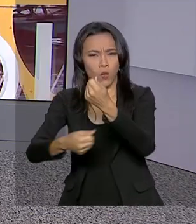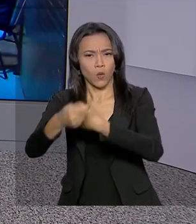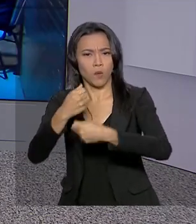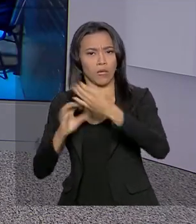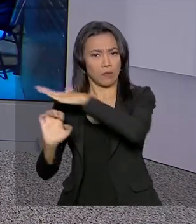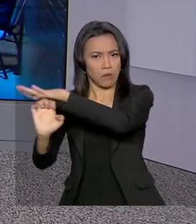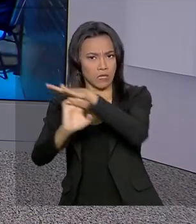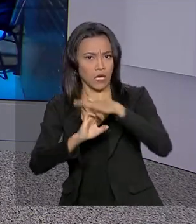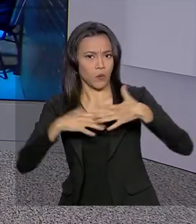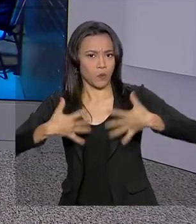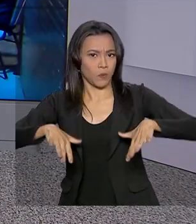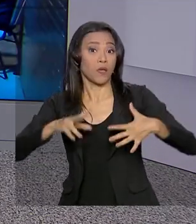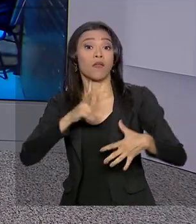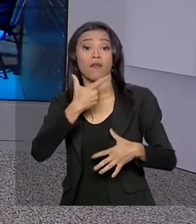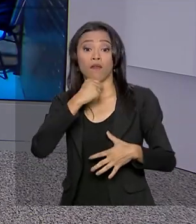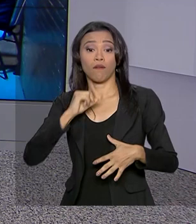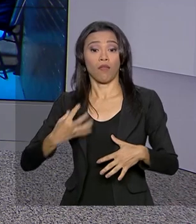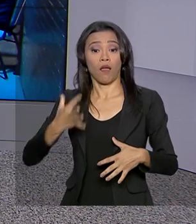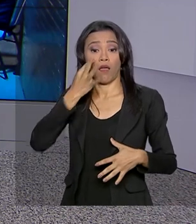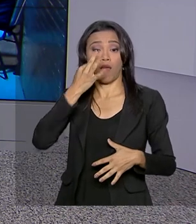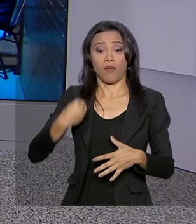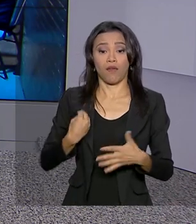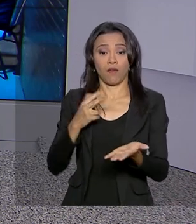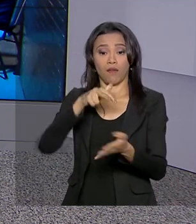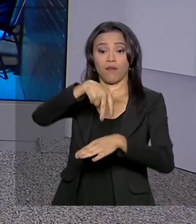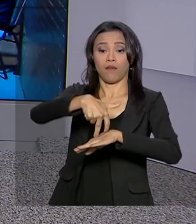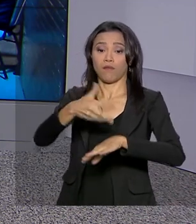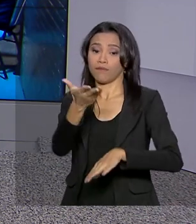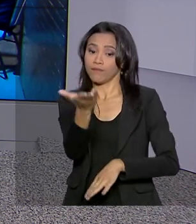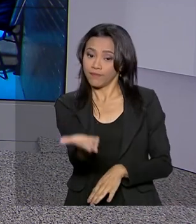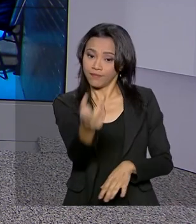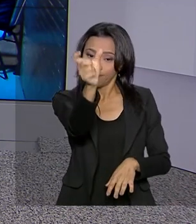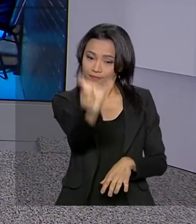por lá é o repórter Ricardo Ferraz. Ricardo, bom dia para você.